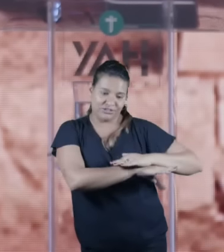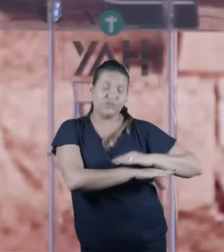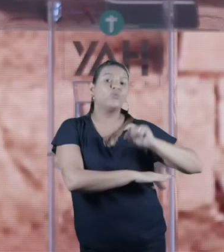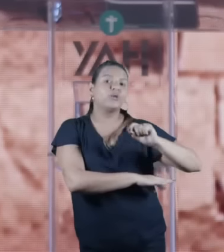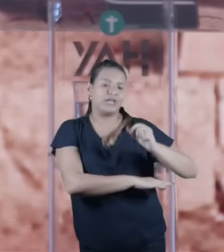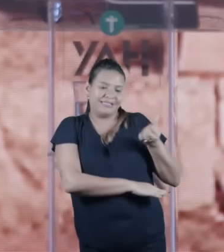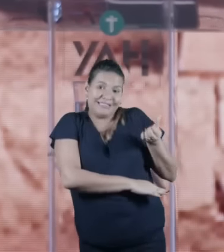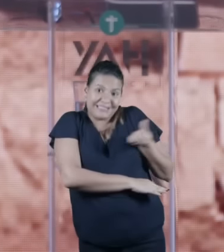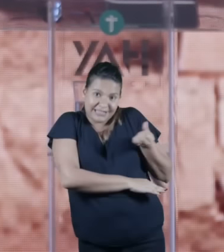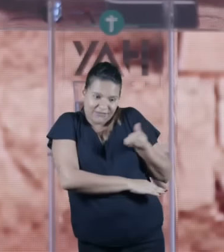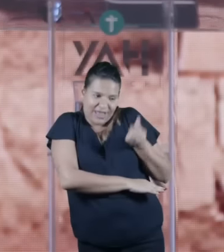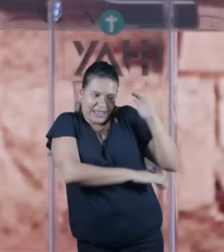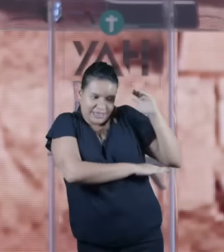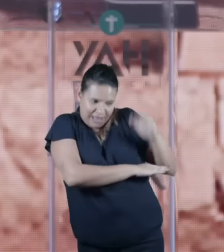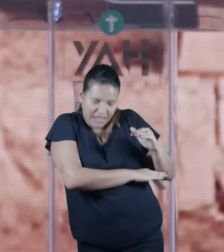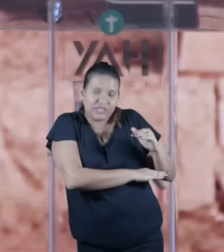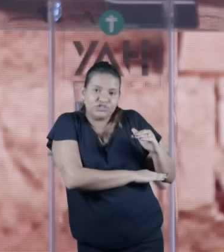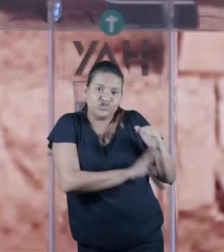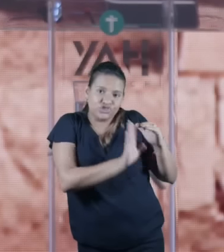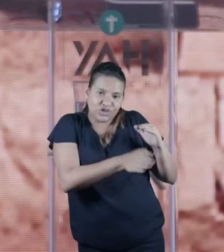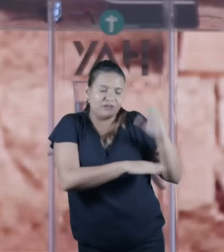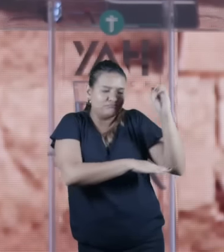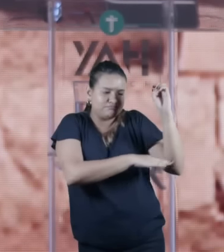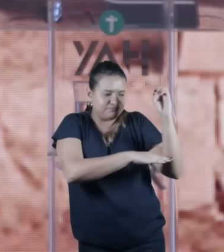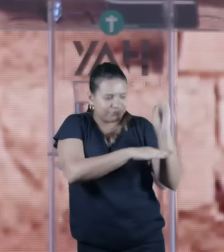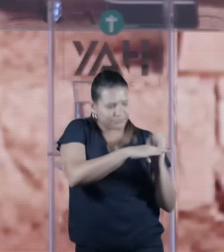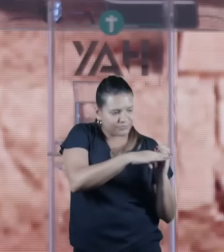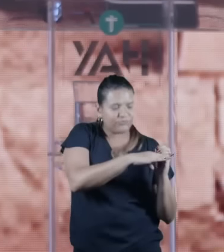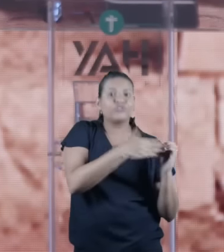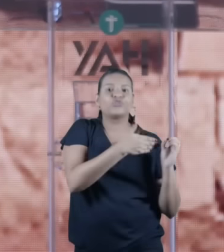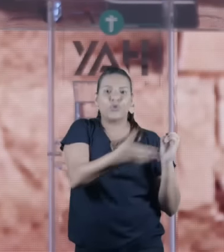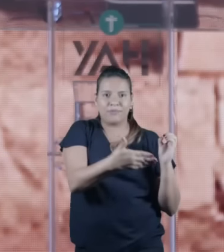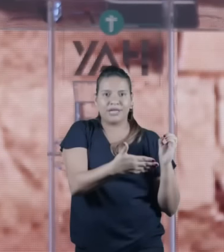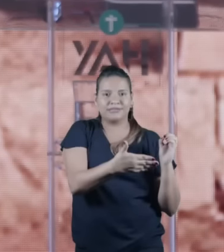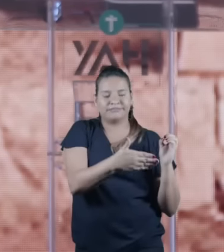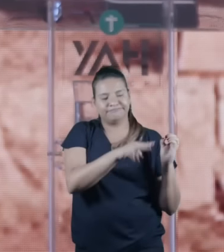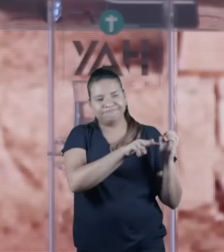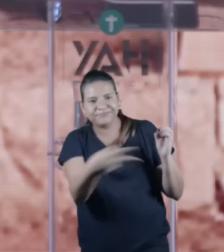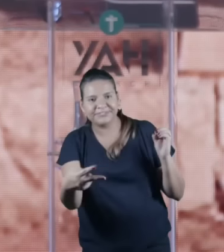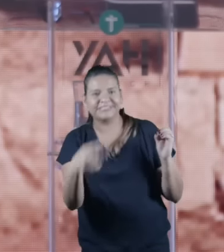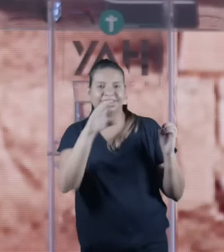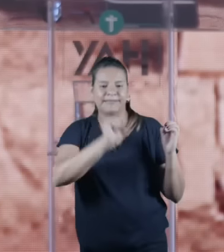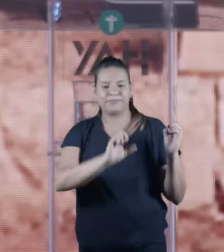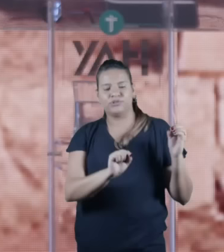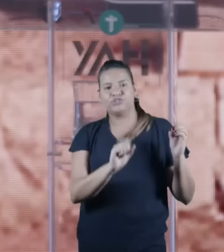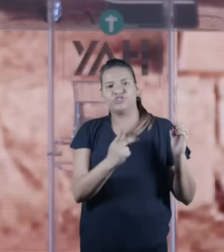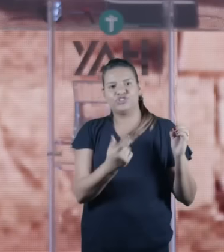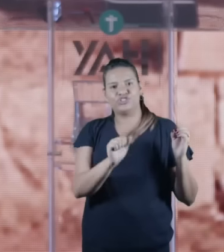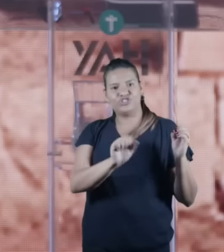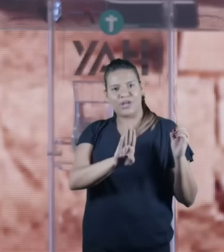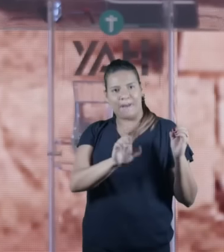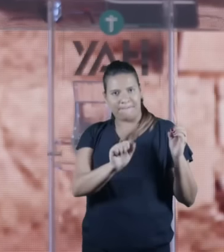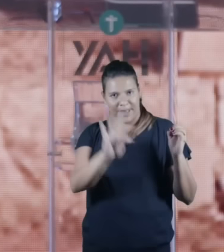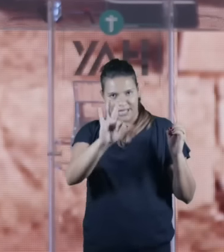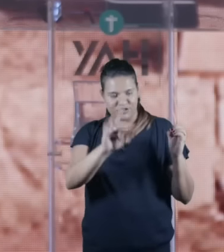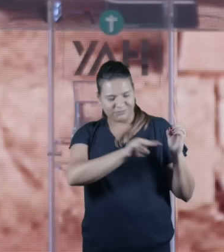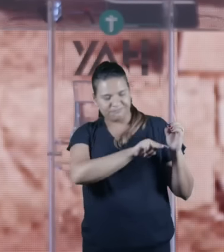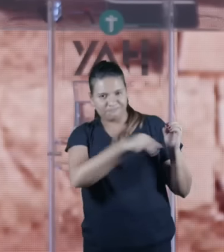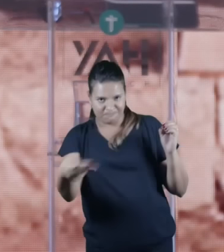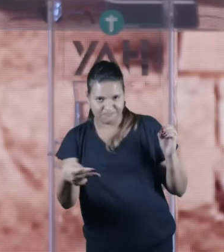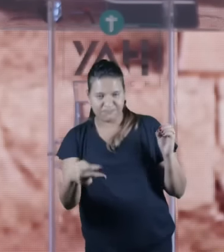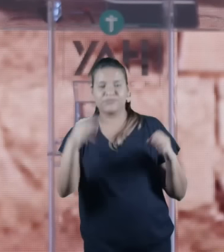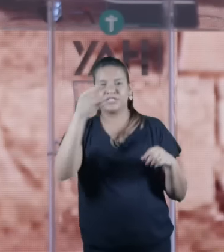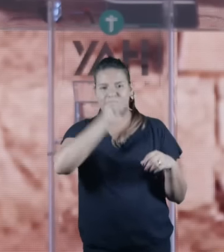sexta então quando os romanos crucificam ele os apóstolos estão já preocupados